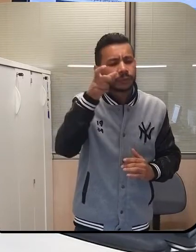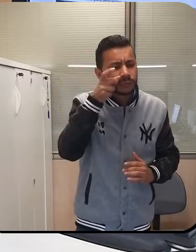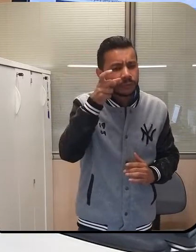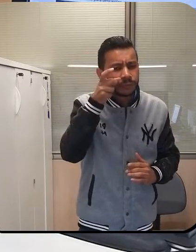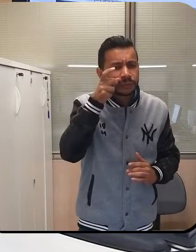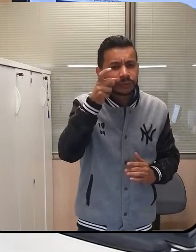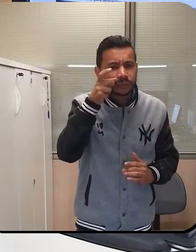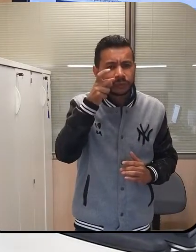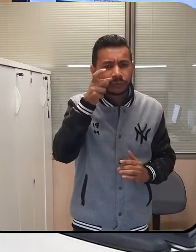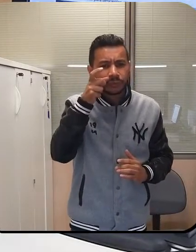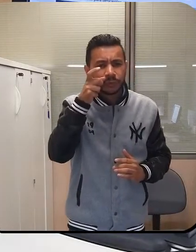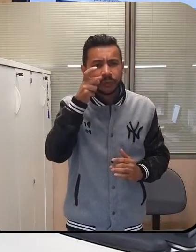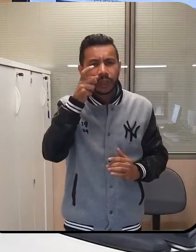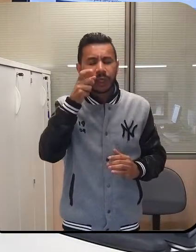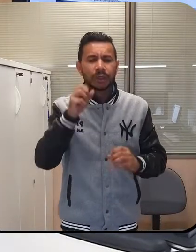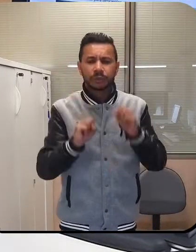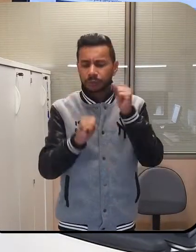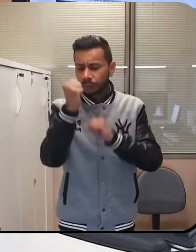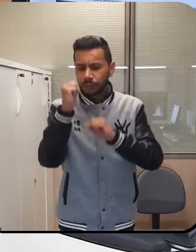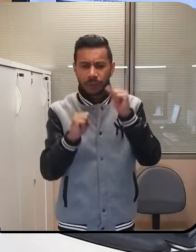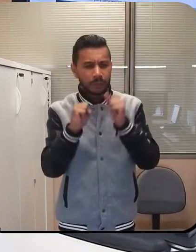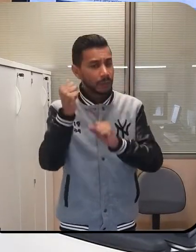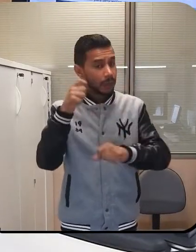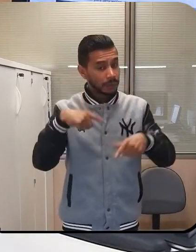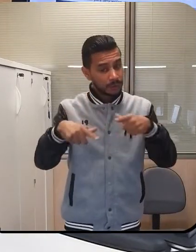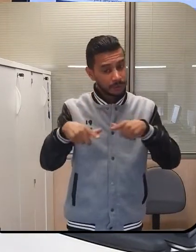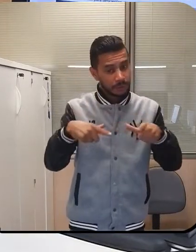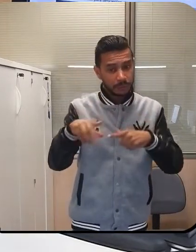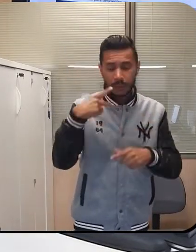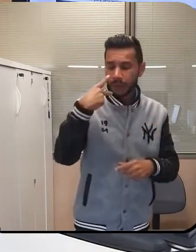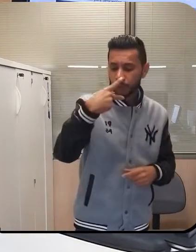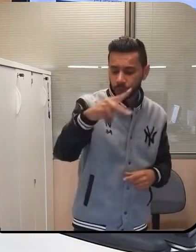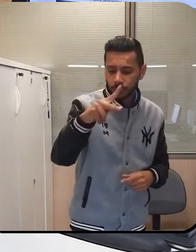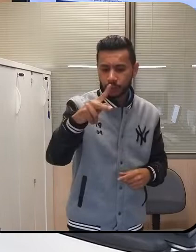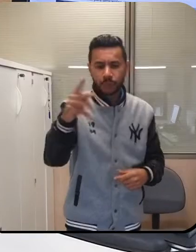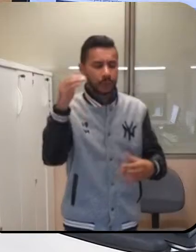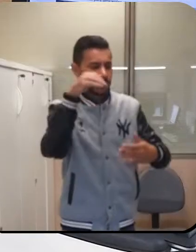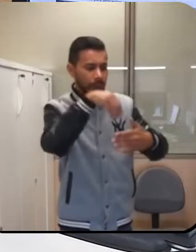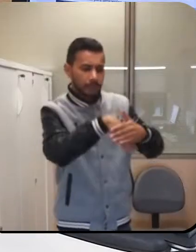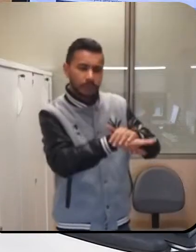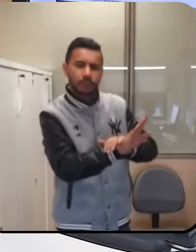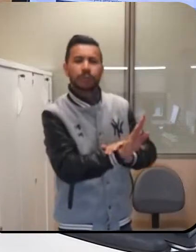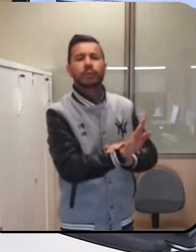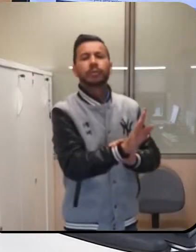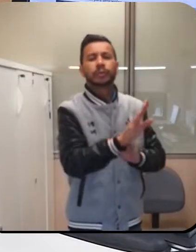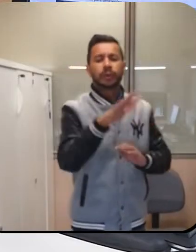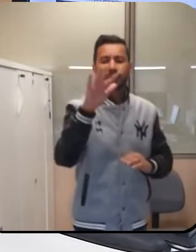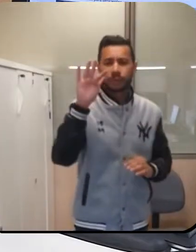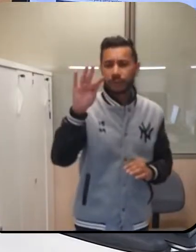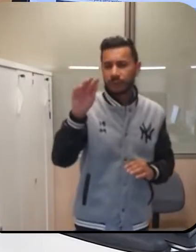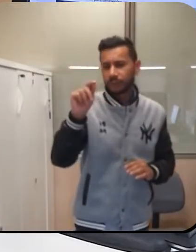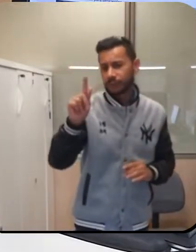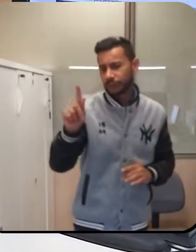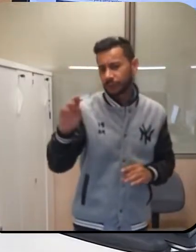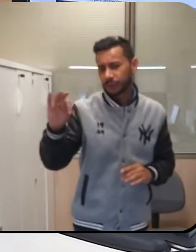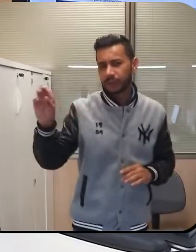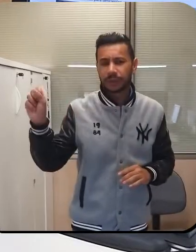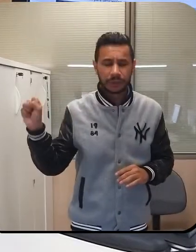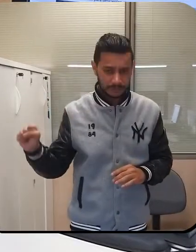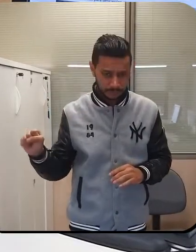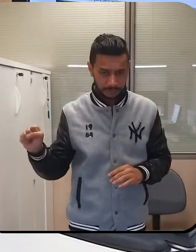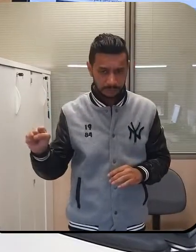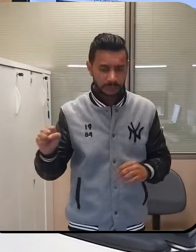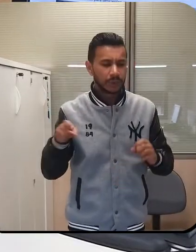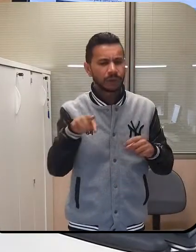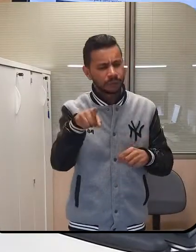seu fundo. E tendo qualquer irregularidade, você deve vir ao sindicato para denunciar. Você também tem à sua